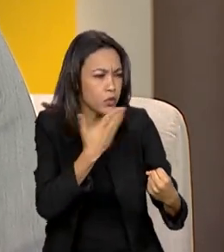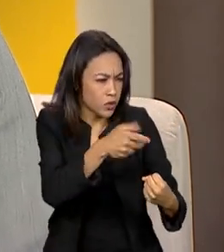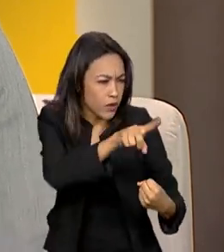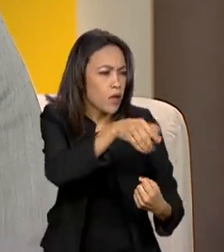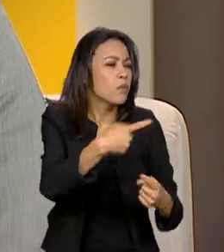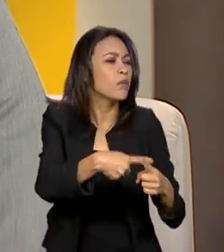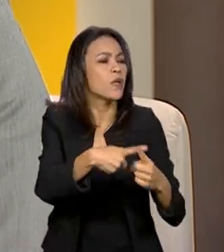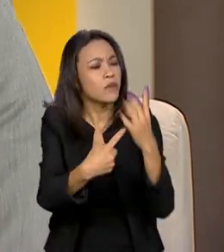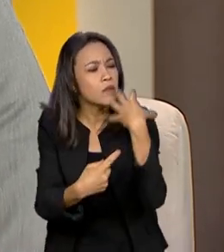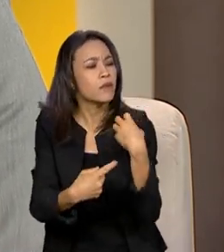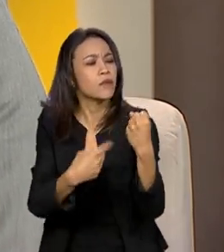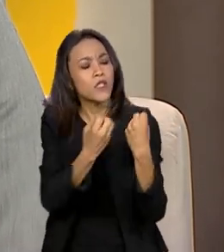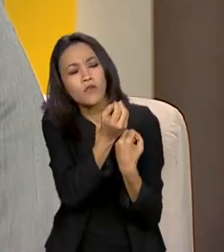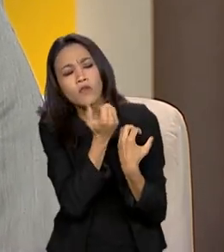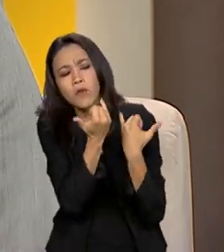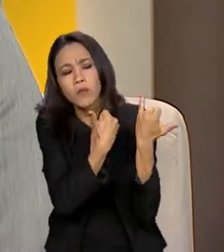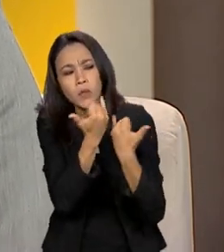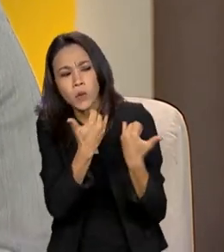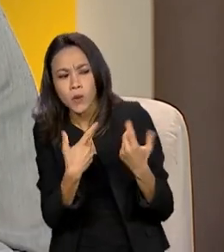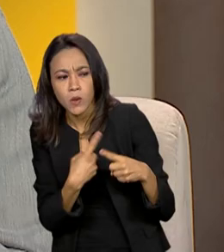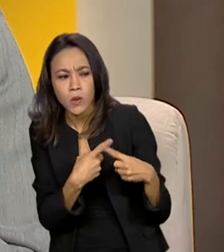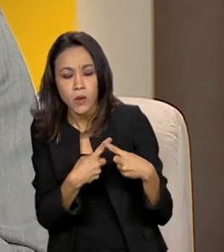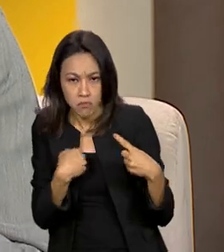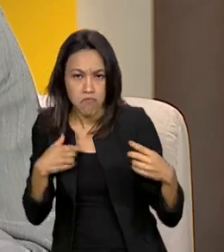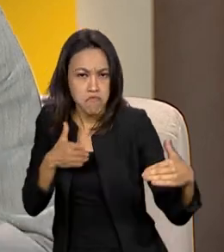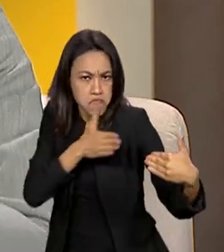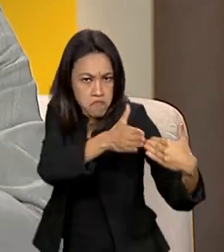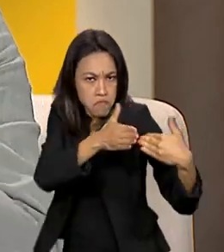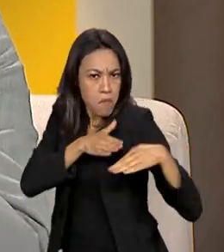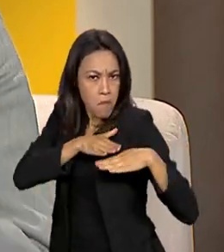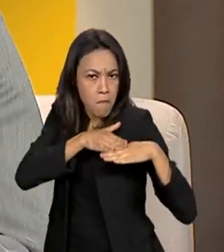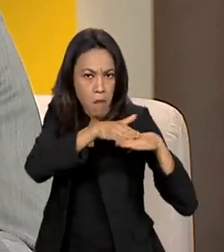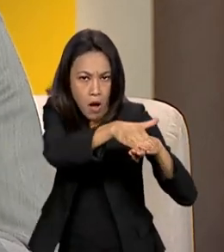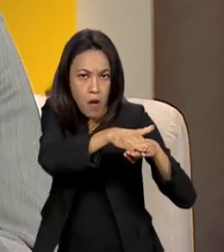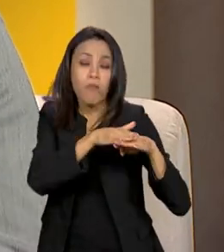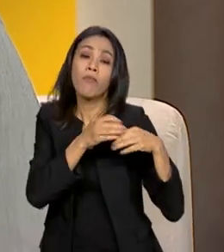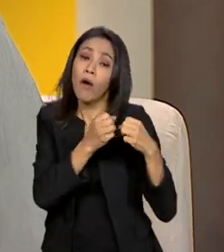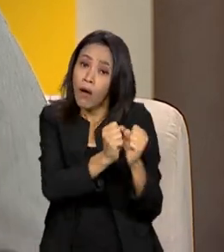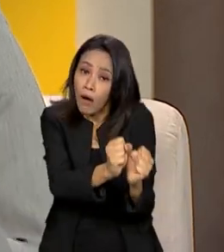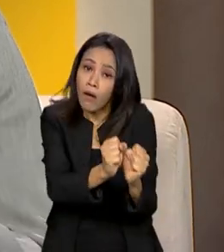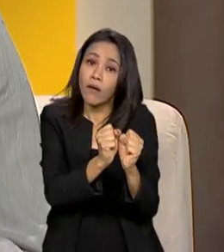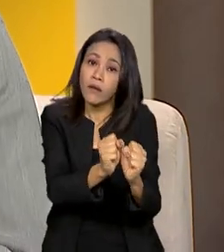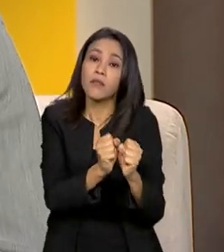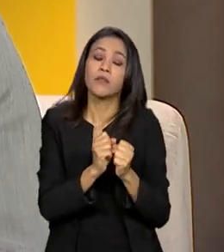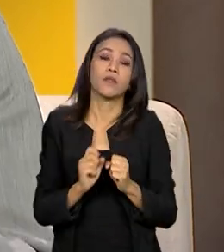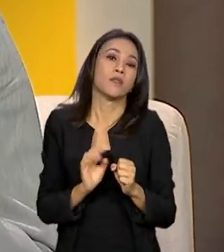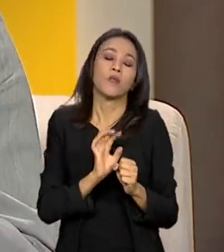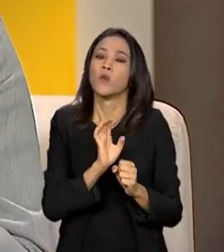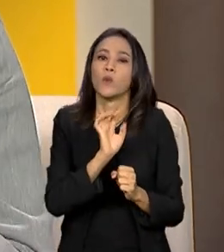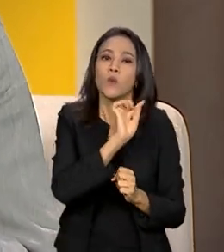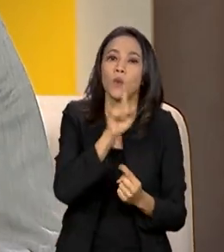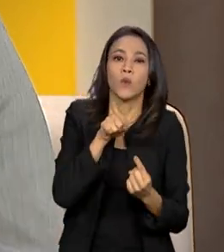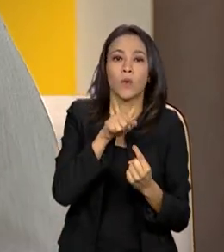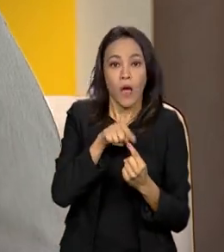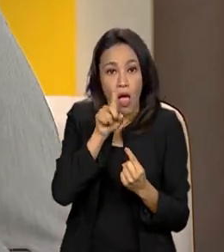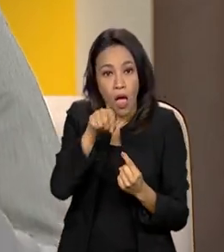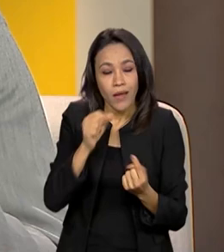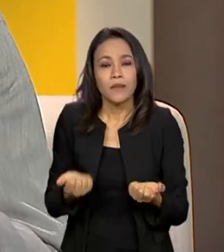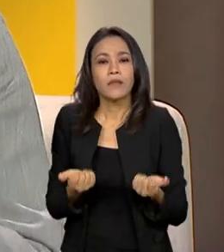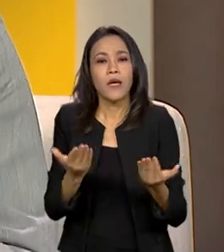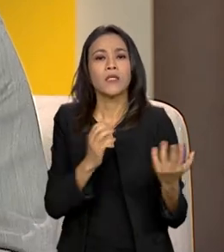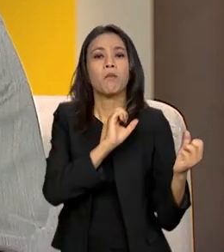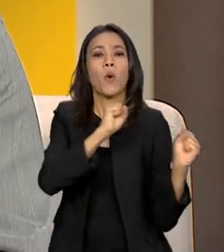revogar essa utilização a qualquer momento. Então, a palavra-chave é dar ao cidadão todo esse poder, toda